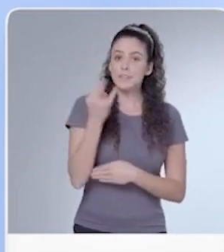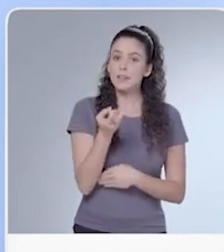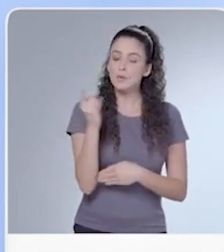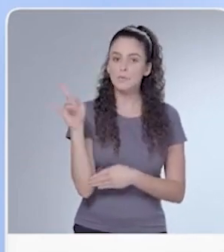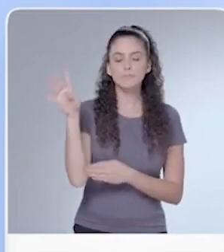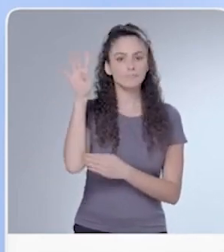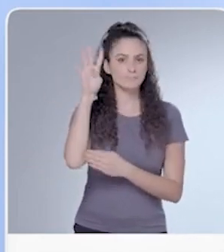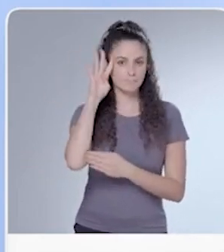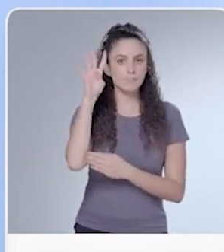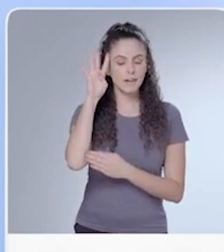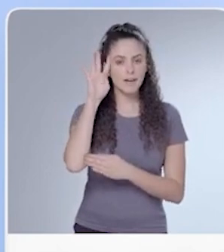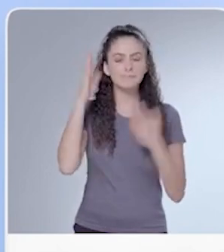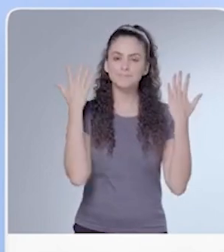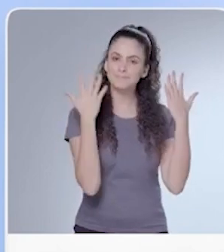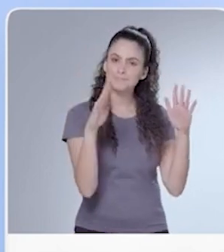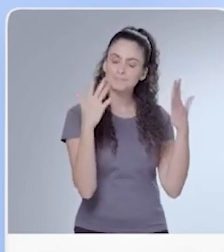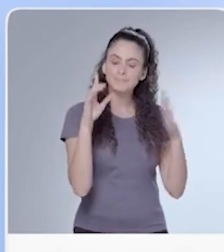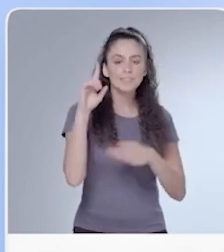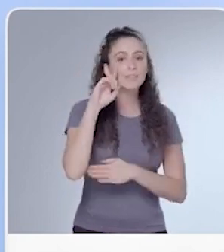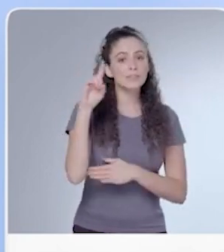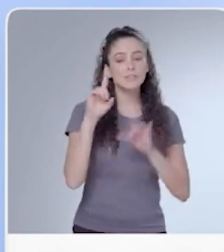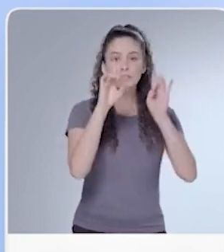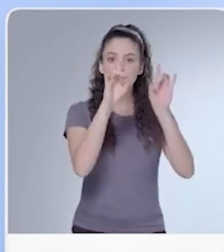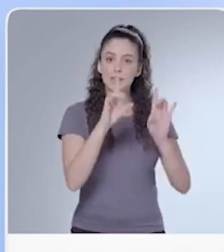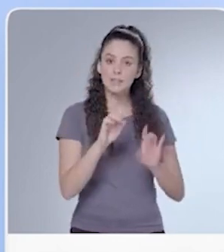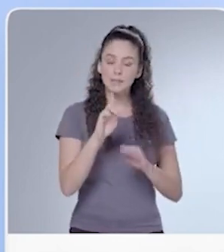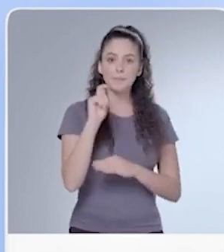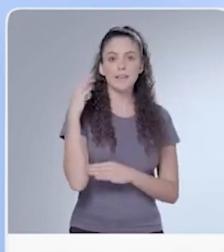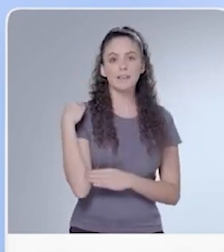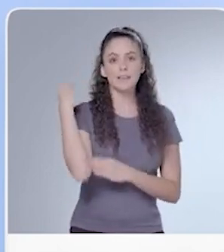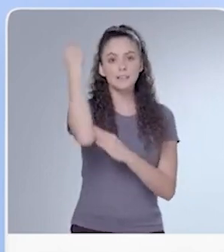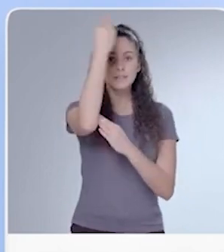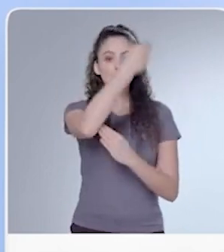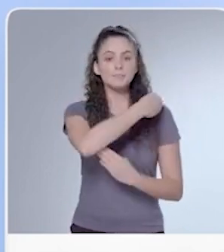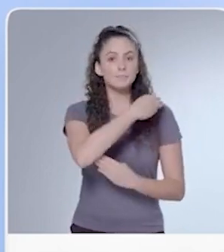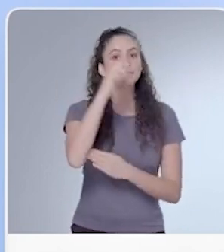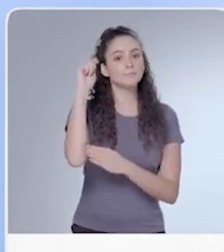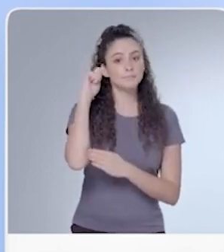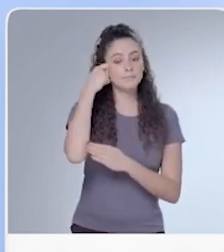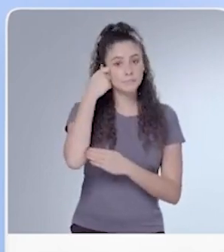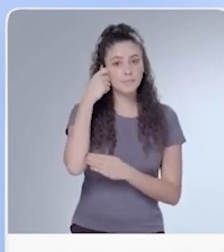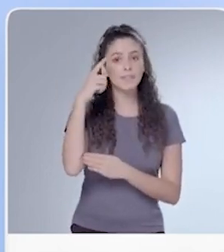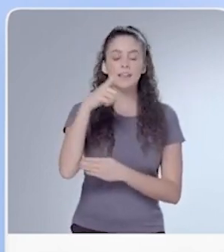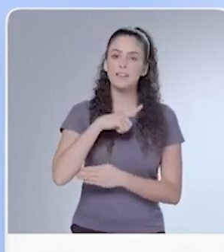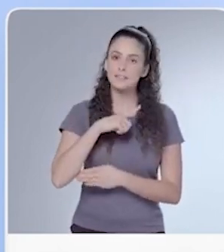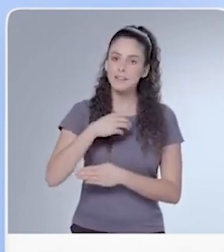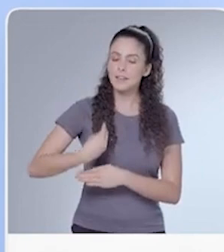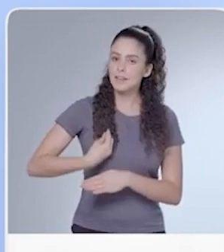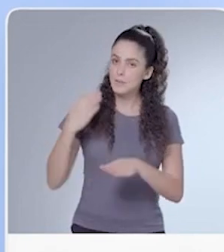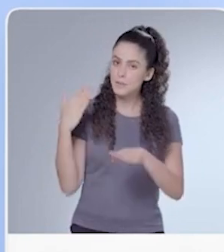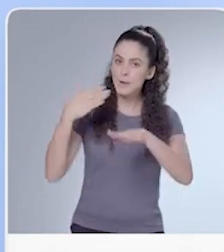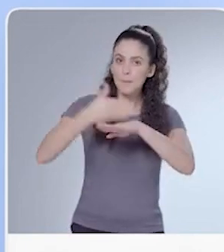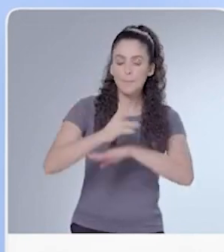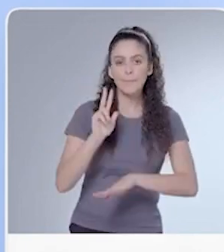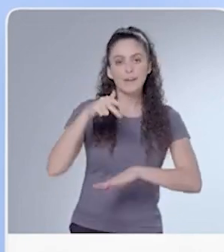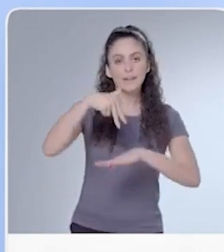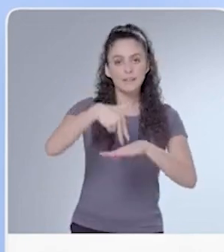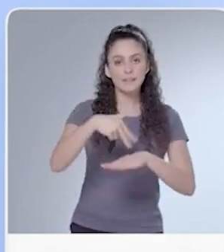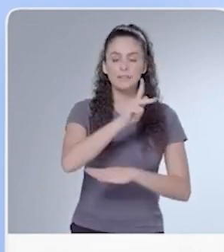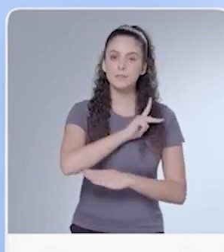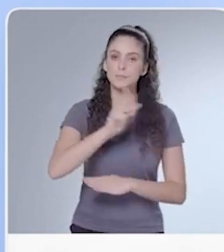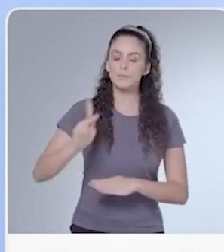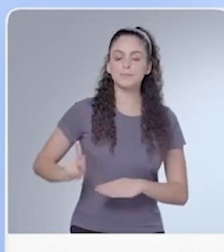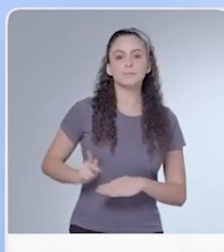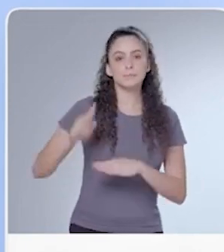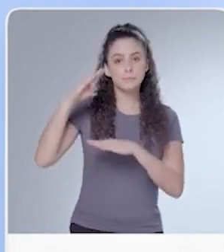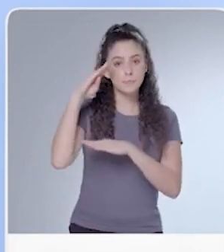Na última quarta-feira, durante as comemorações pelo dia de Nossa Senhora Aparecida, Dom Orlando recebeu na Basílica o presidente da